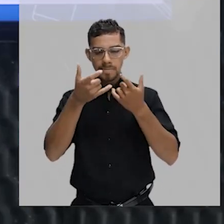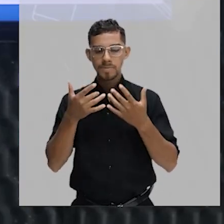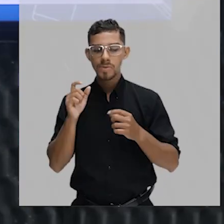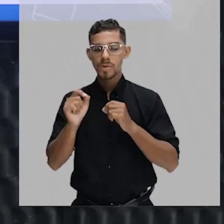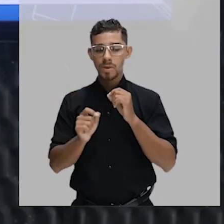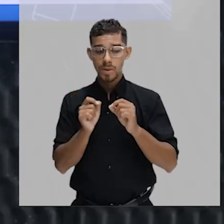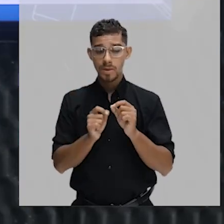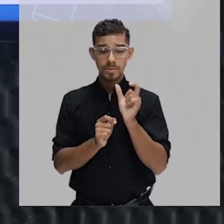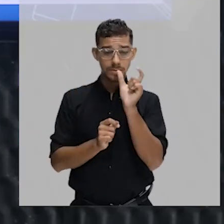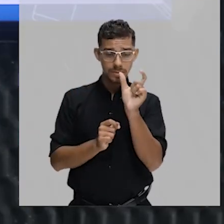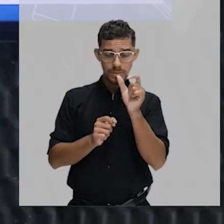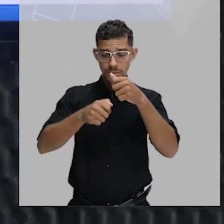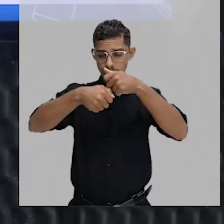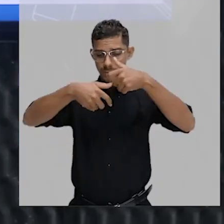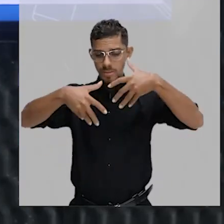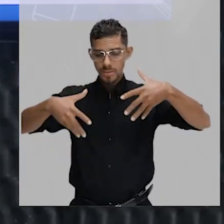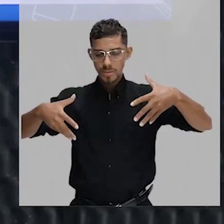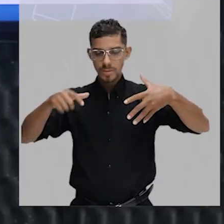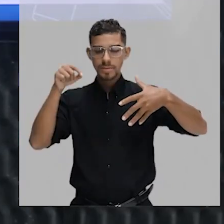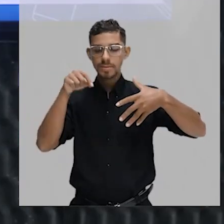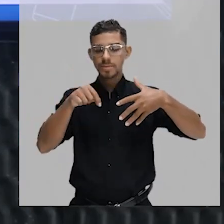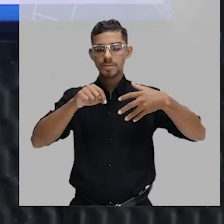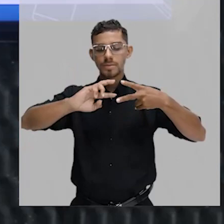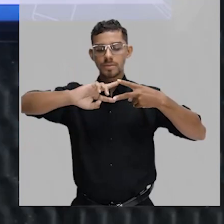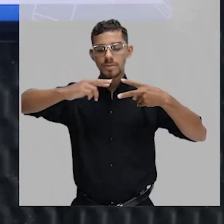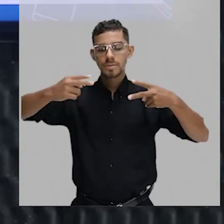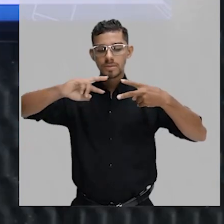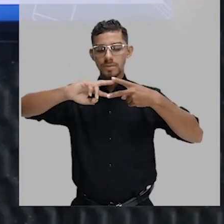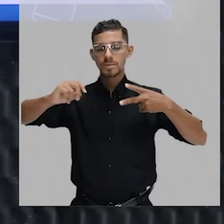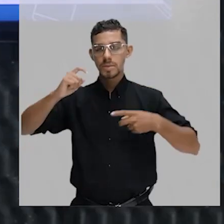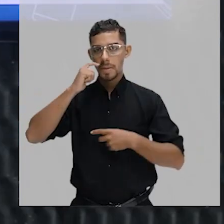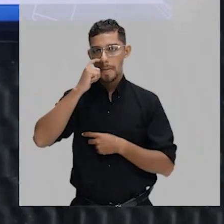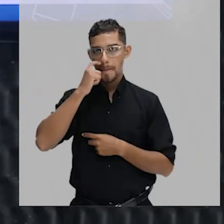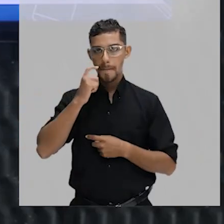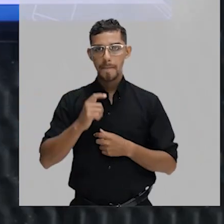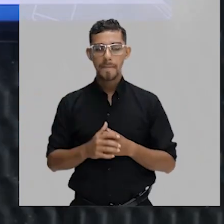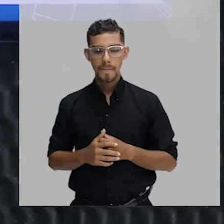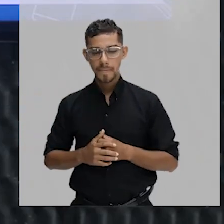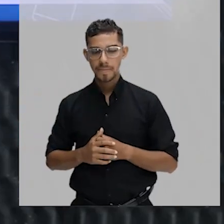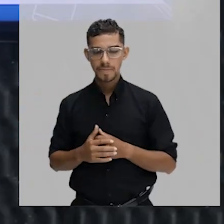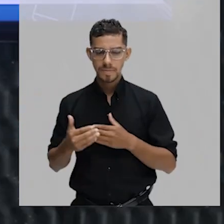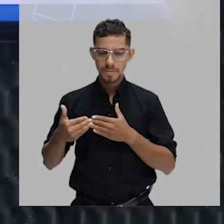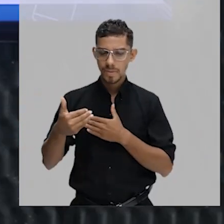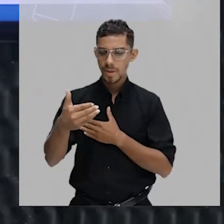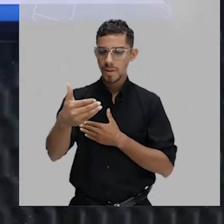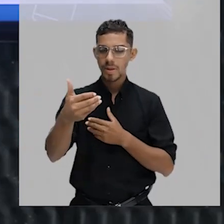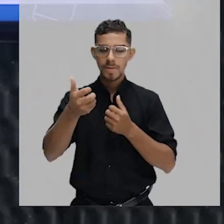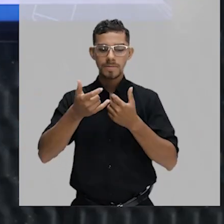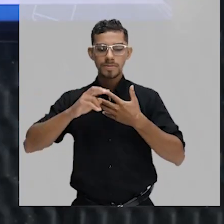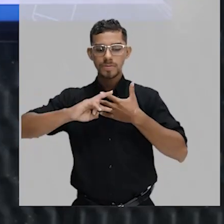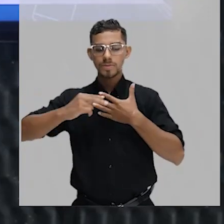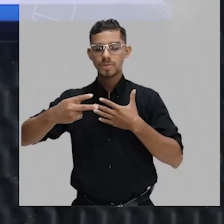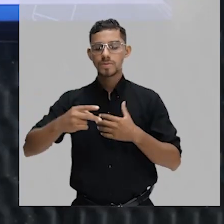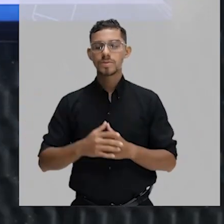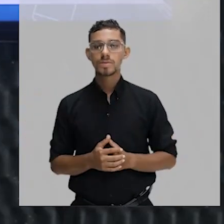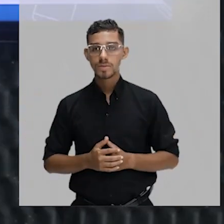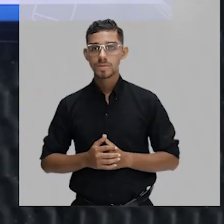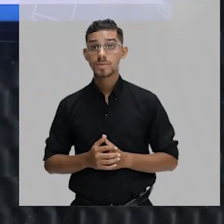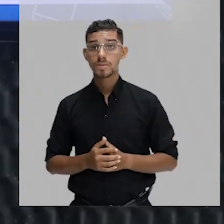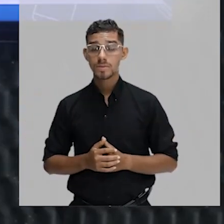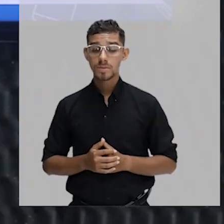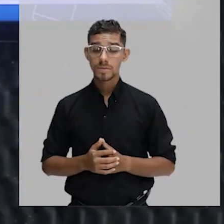cadeia, à síntese da cadeia de RNA a partir dessa sequência de início. Tá, pessoal?